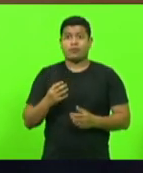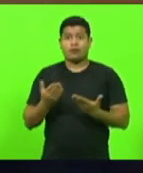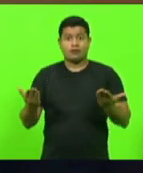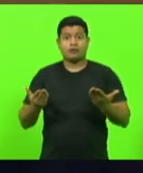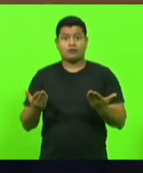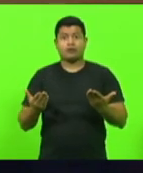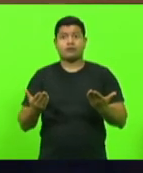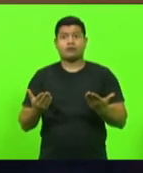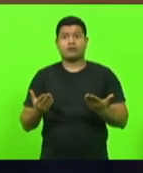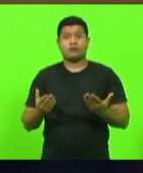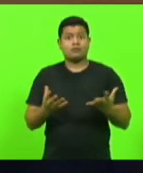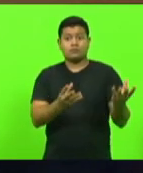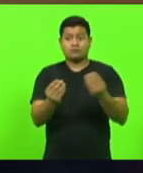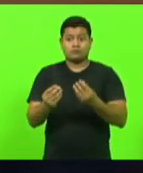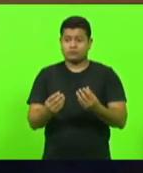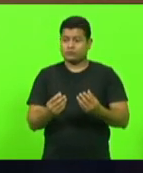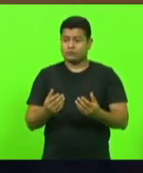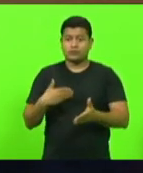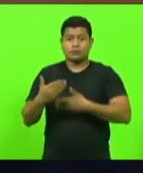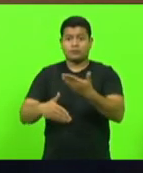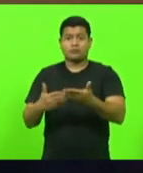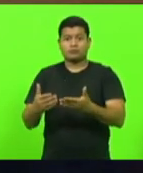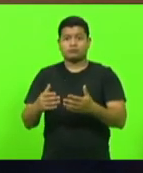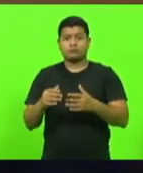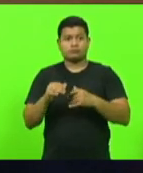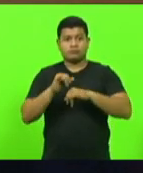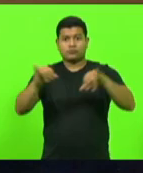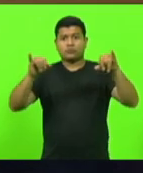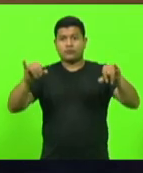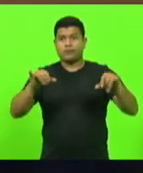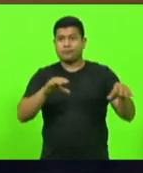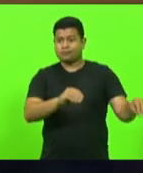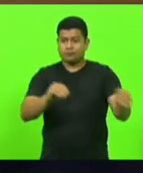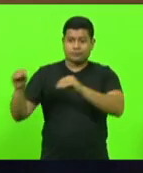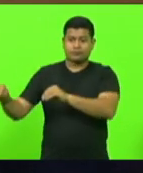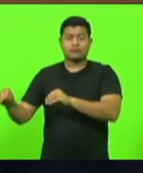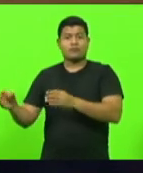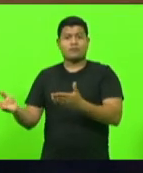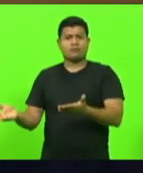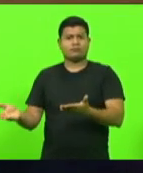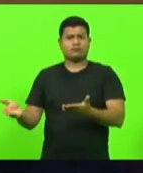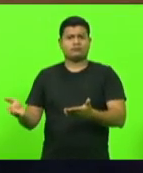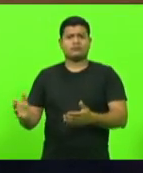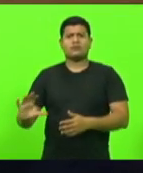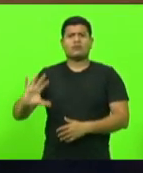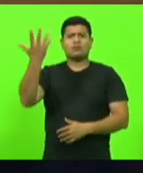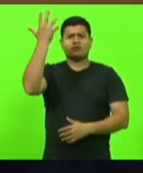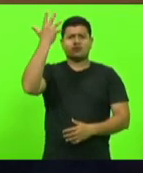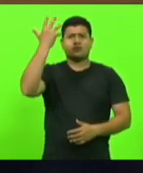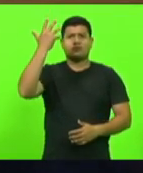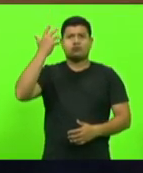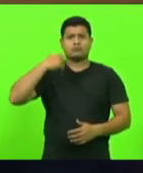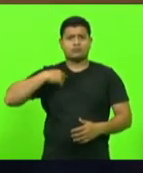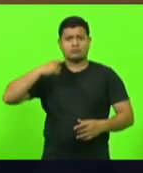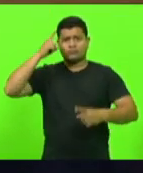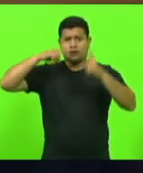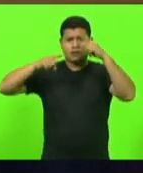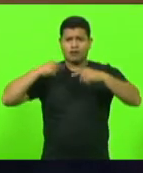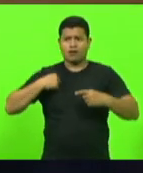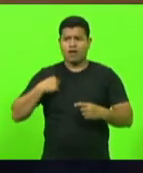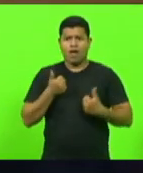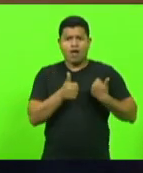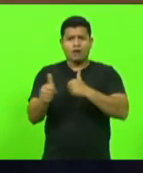foi retirado o que que está acontecendo com o comando é perseguição com a minha pessoa é